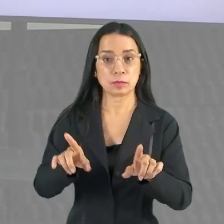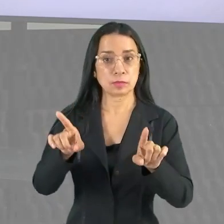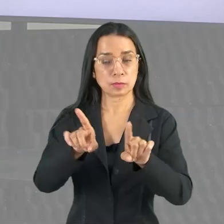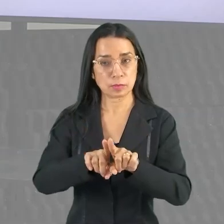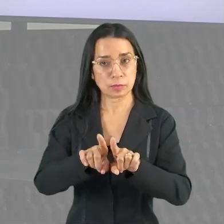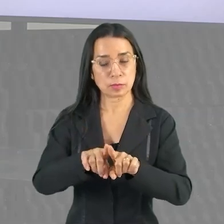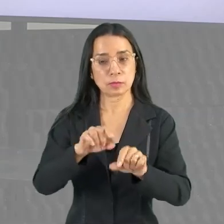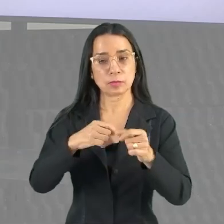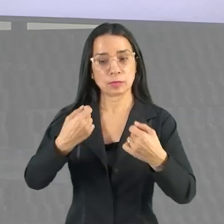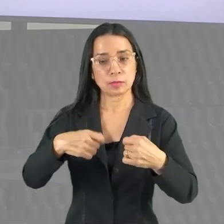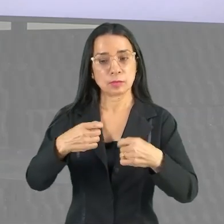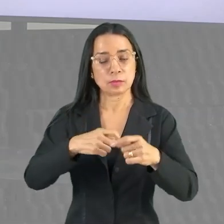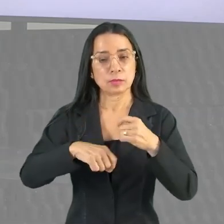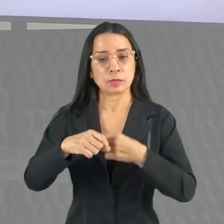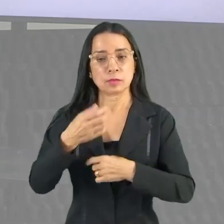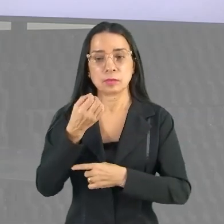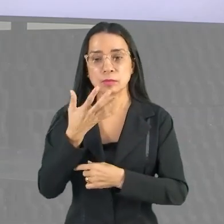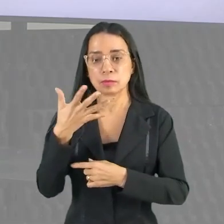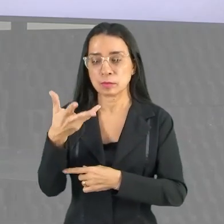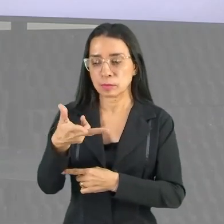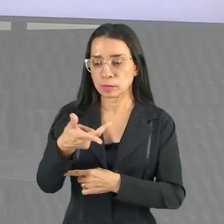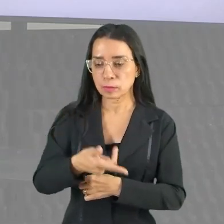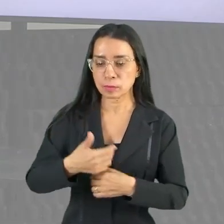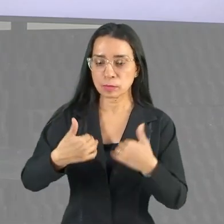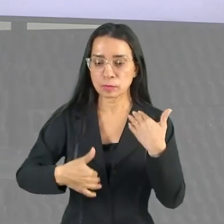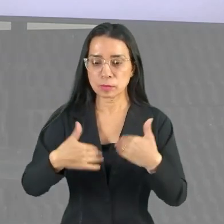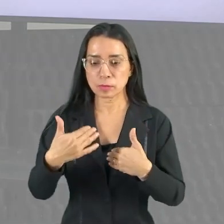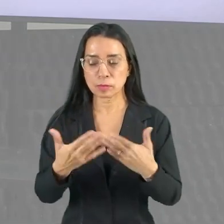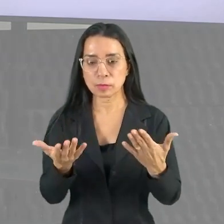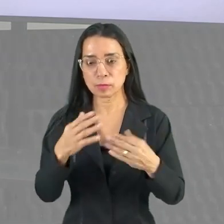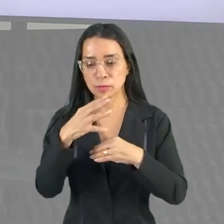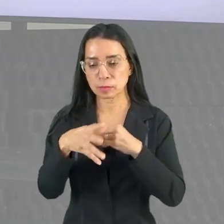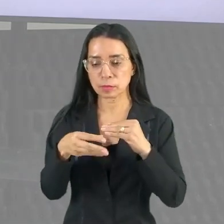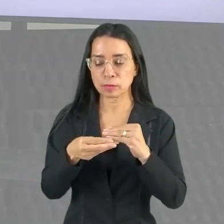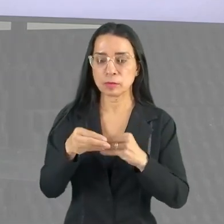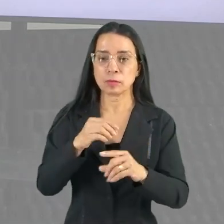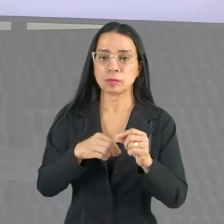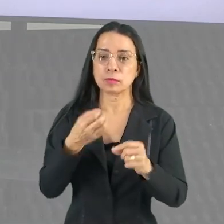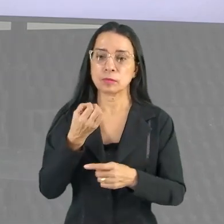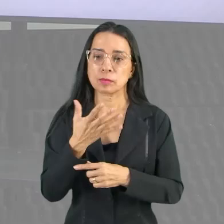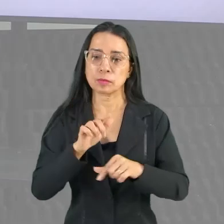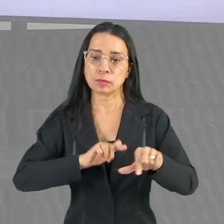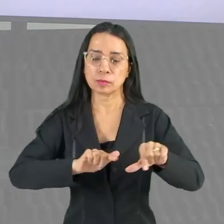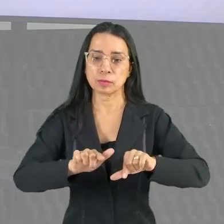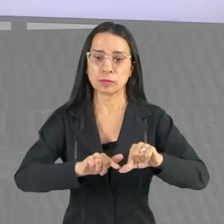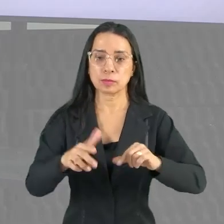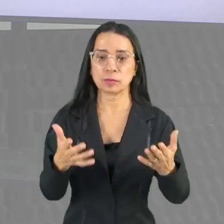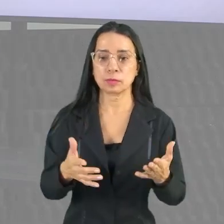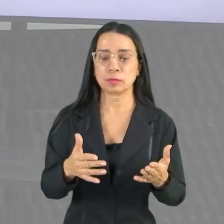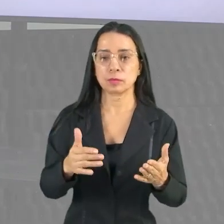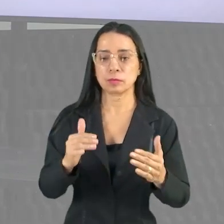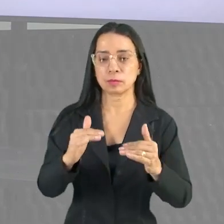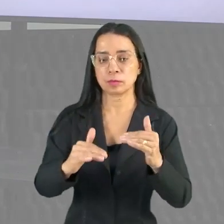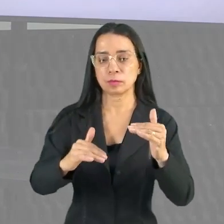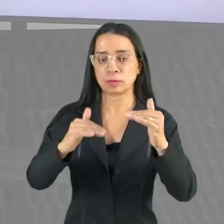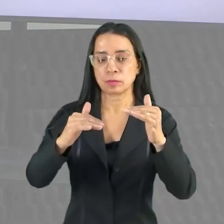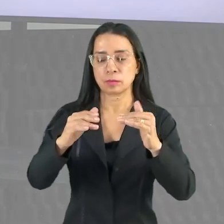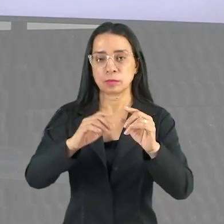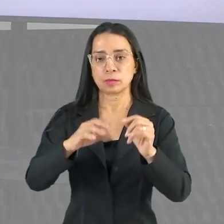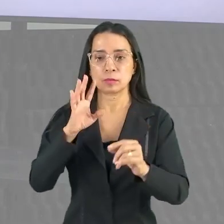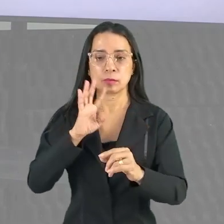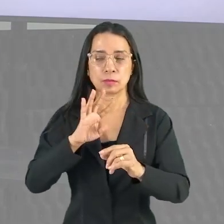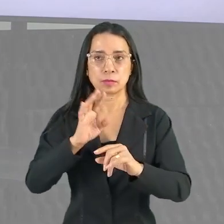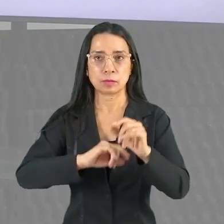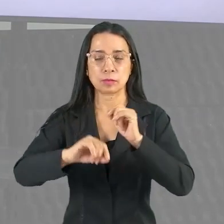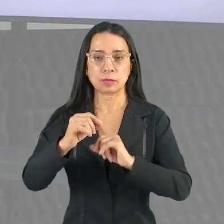uma boa aptidão física, ele precisa ter os componentes bem trabalhados, níveis legais de